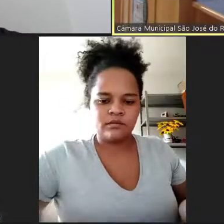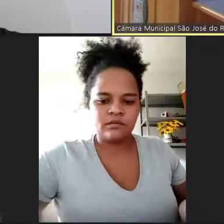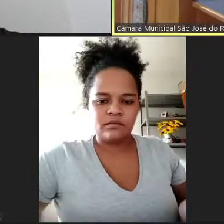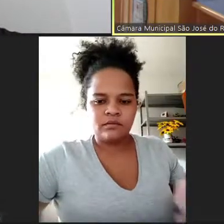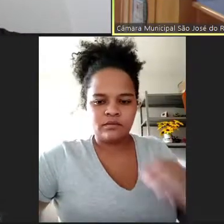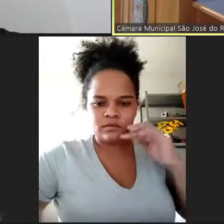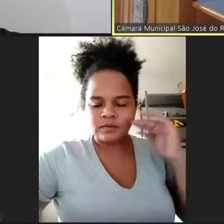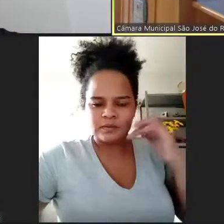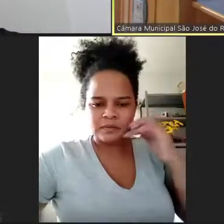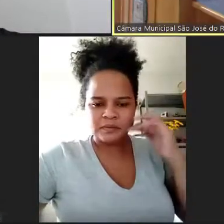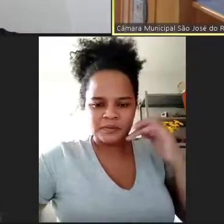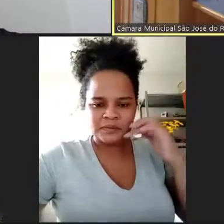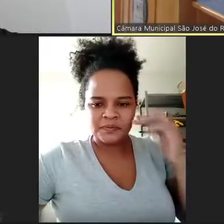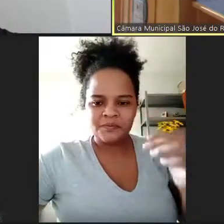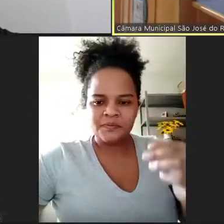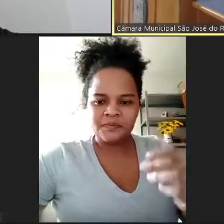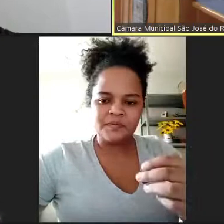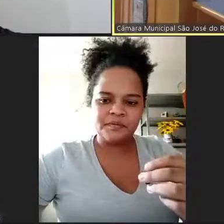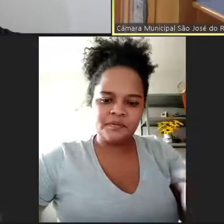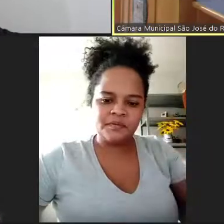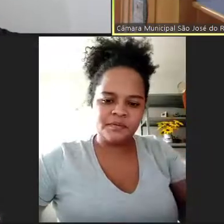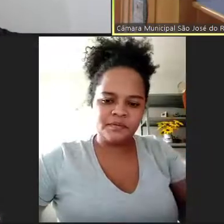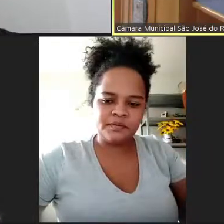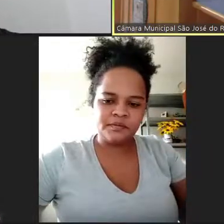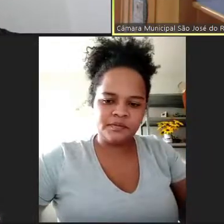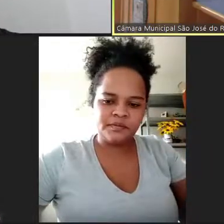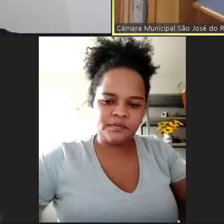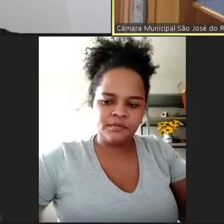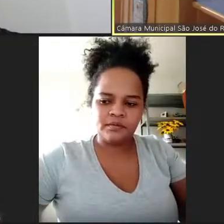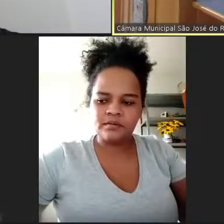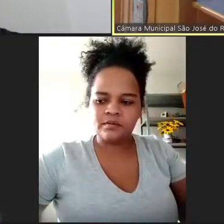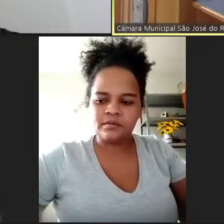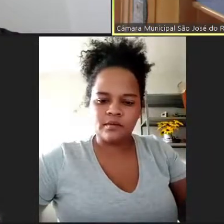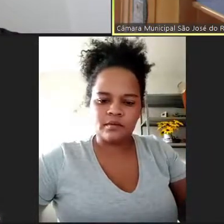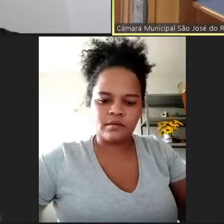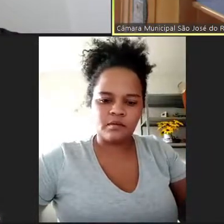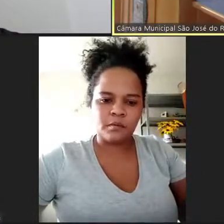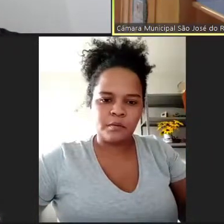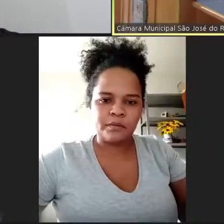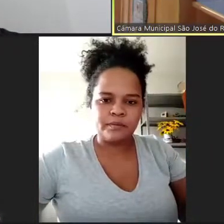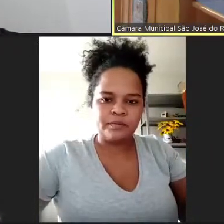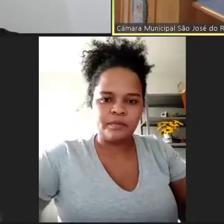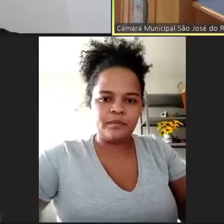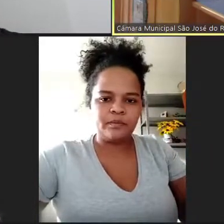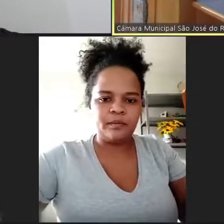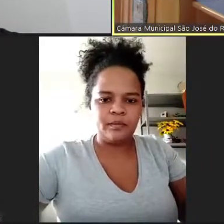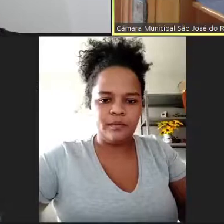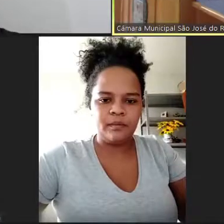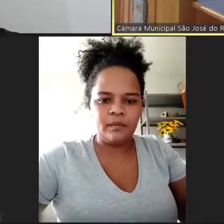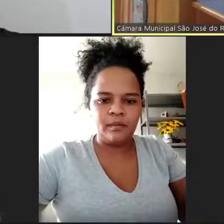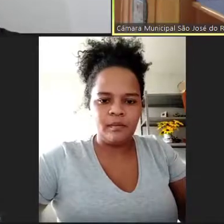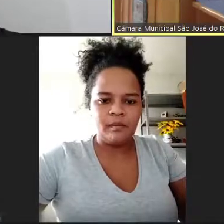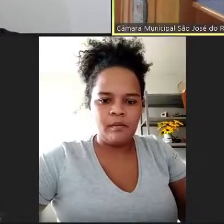reparos para a melhoria de acesso viário ao município através da rodovia Lupércio Torres. Indicação 516,